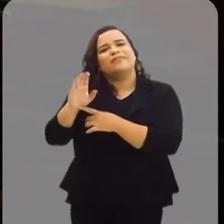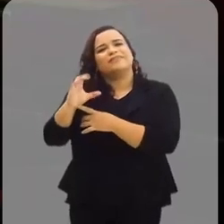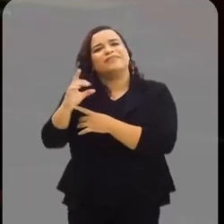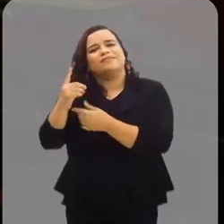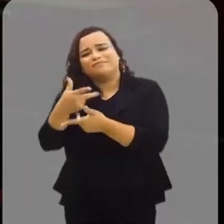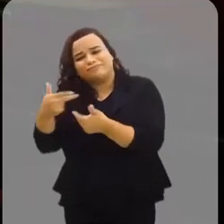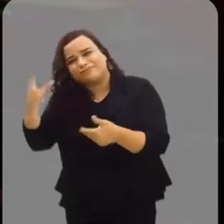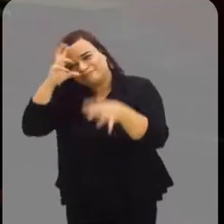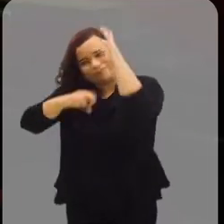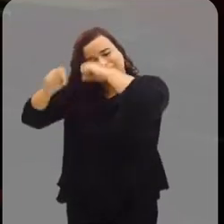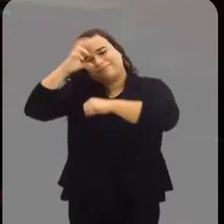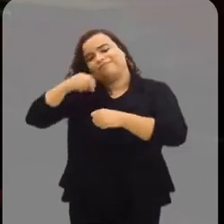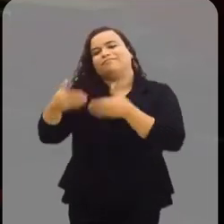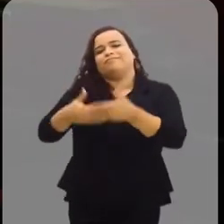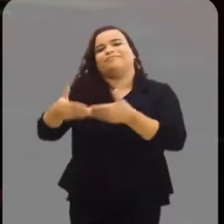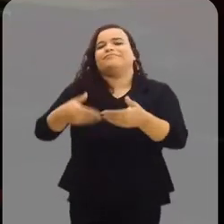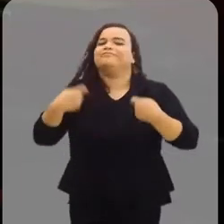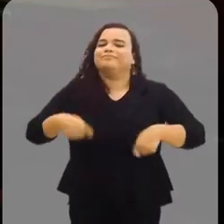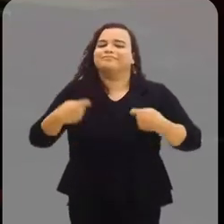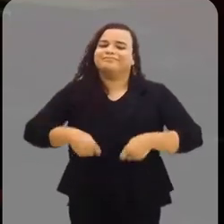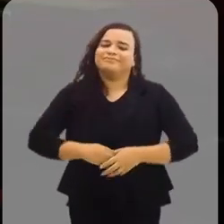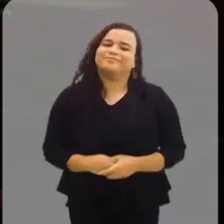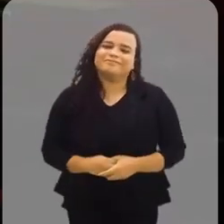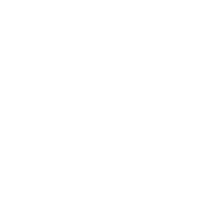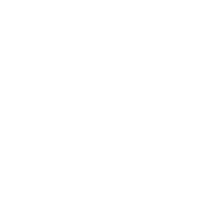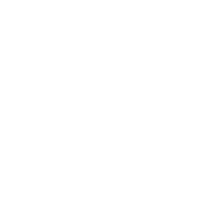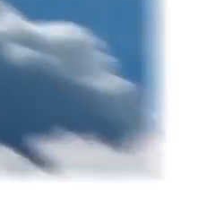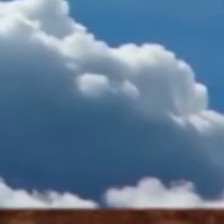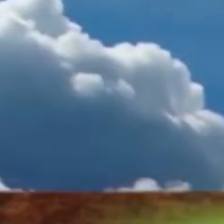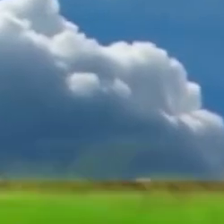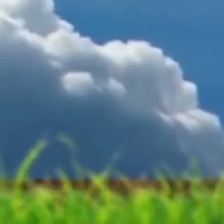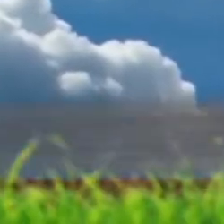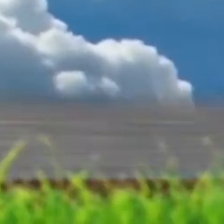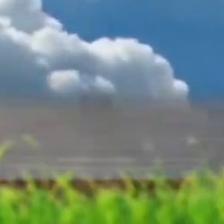alfabetização e a aprendizagem ocorra nesse processo ensino-aprendizagem.